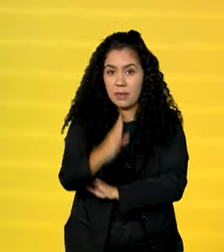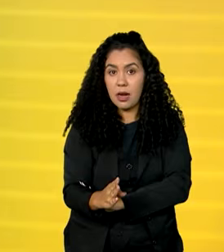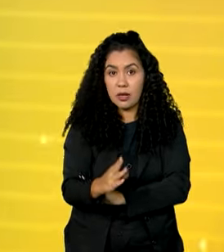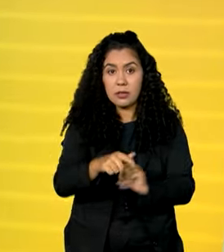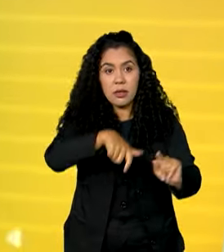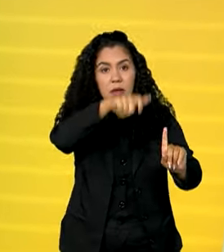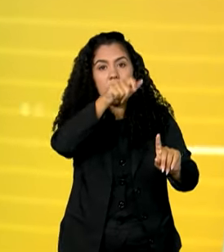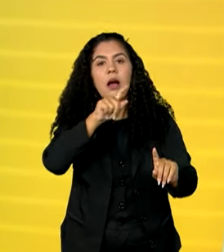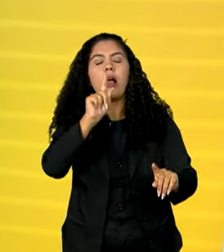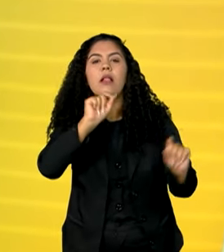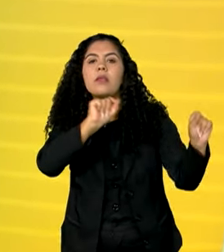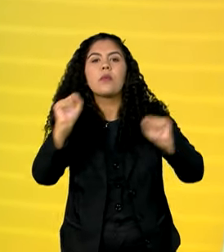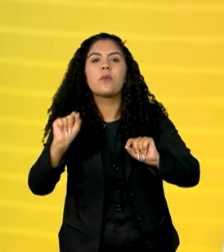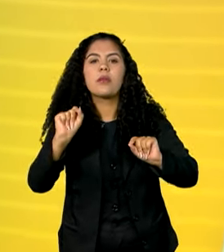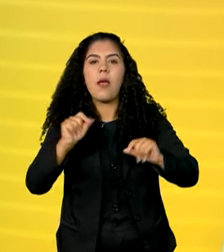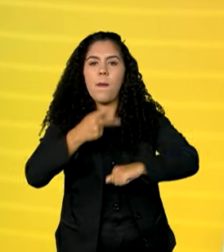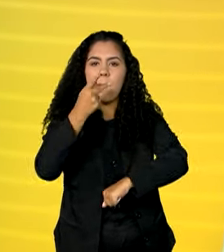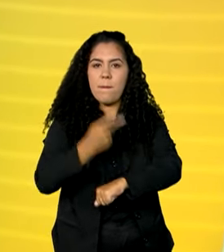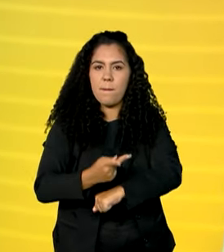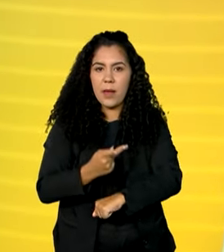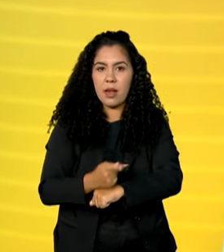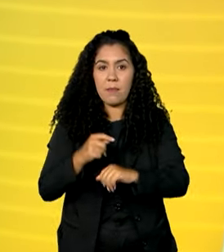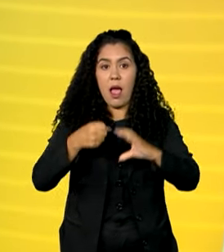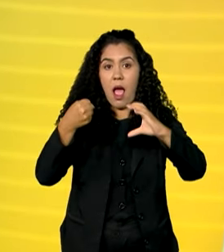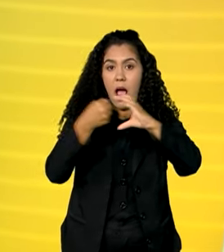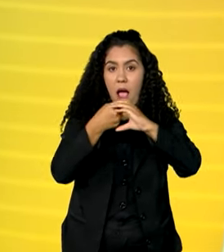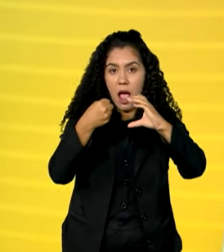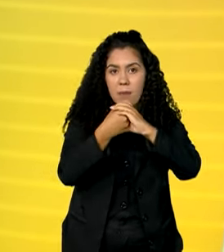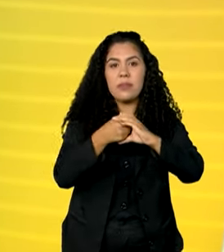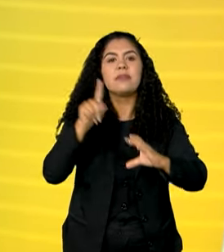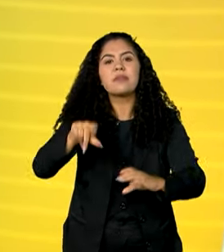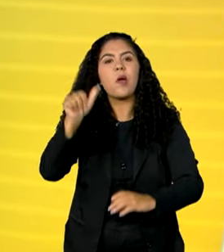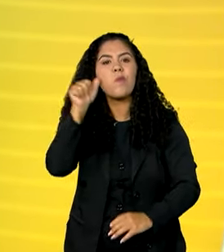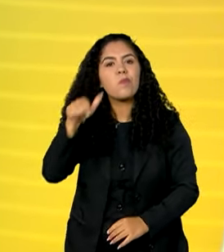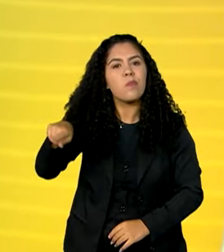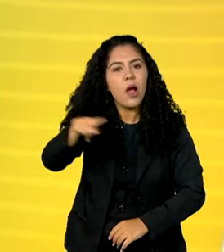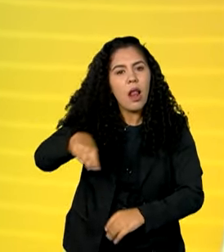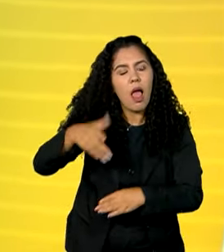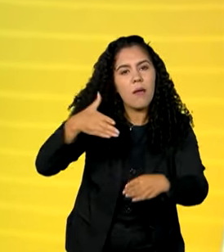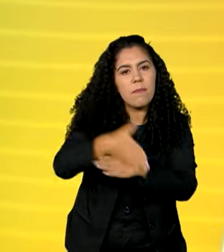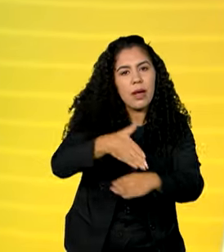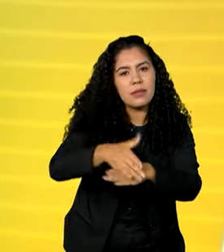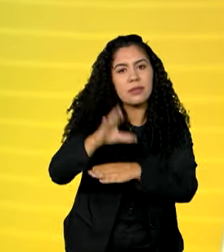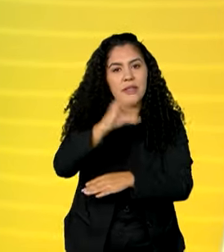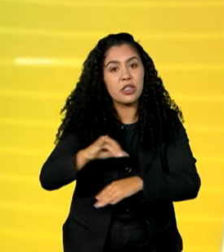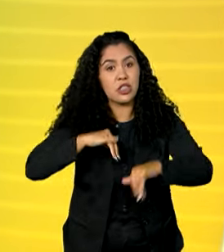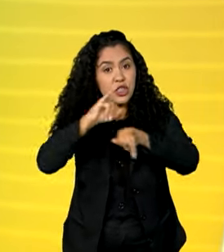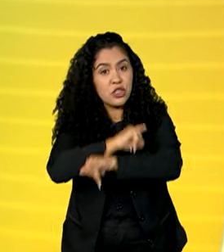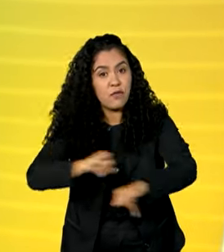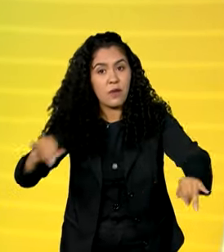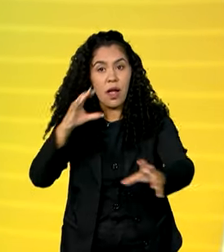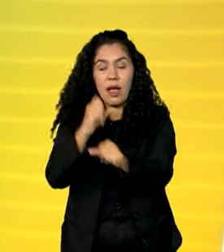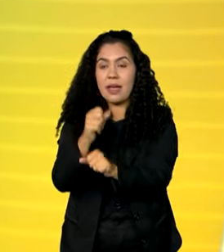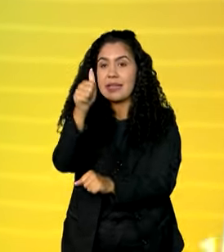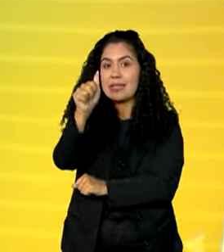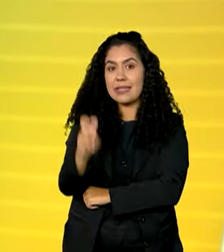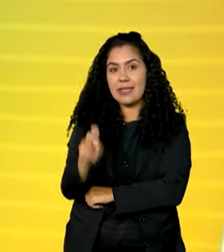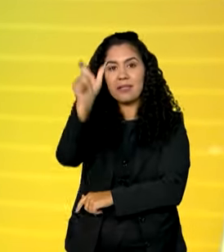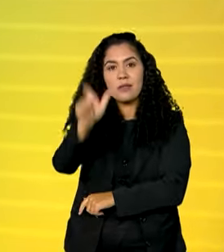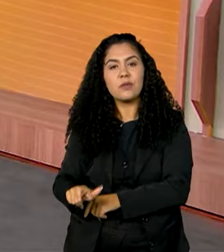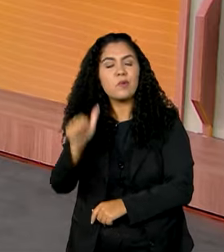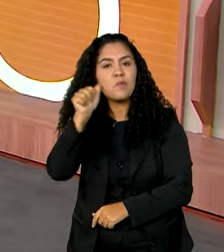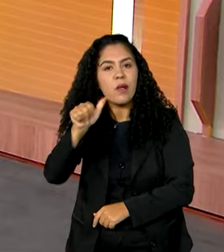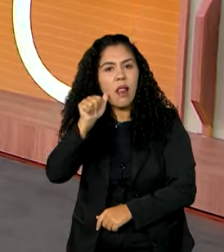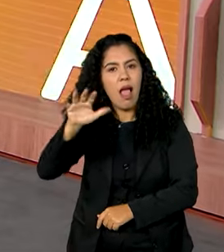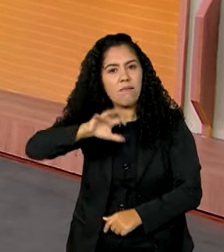é o prêmio Capes Eusebier, Mulheres na Ciência, que acaba de divulgar o nome das 15 ganhadoras deste